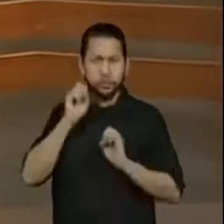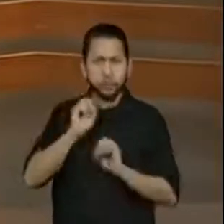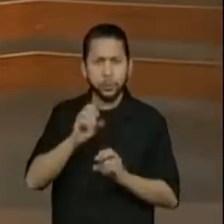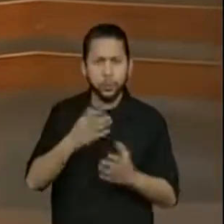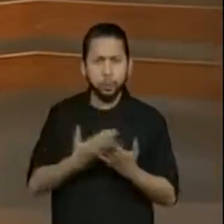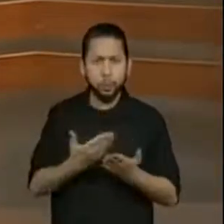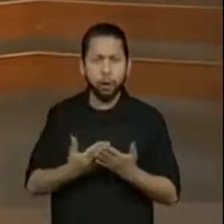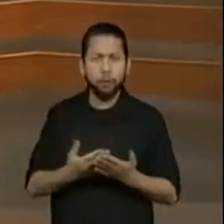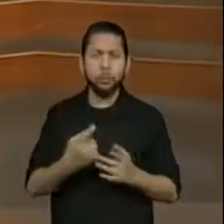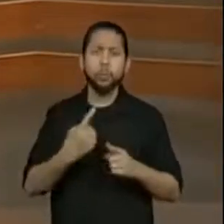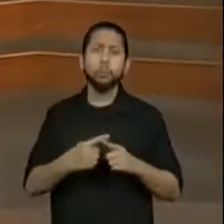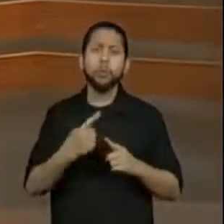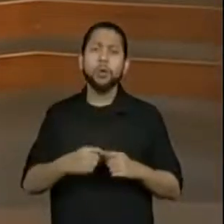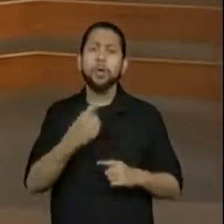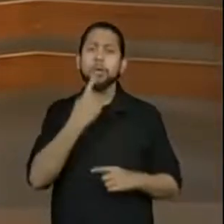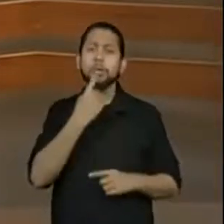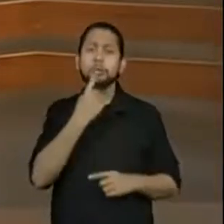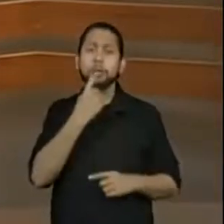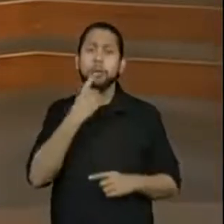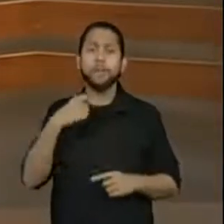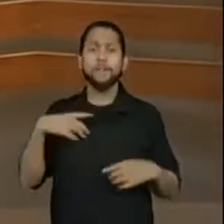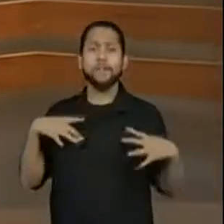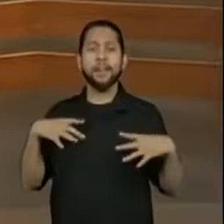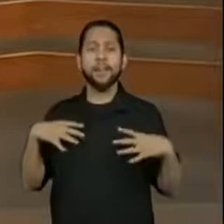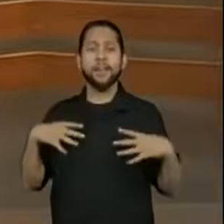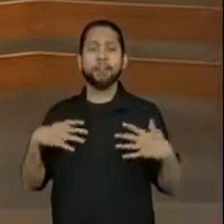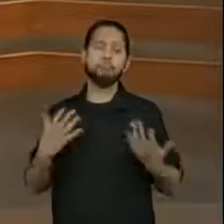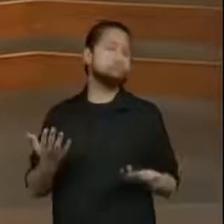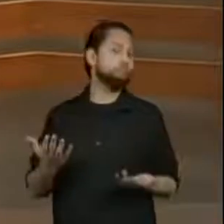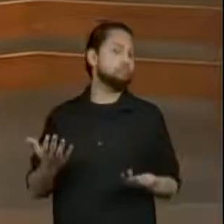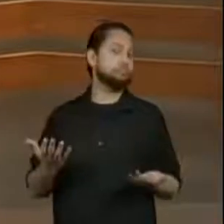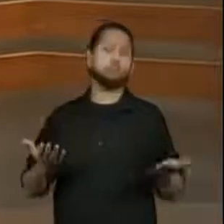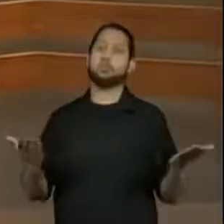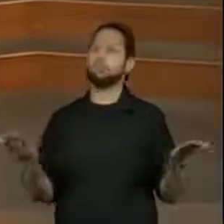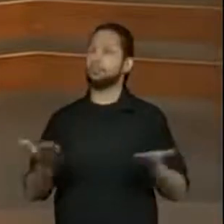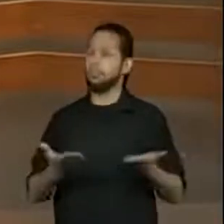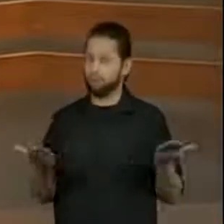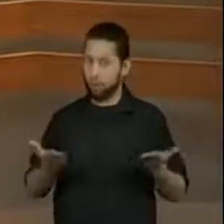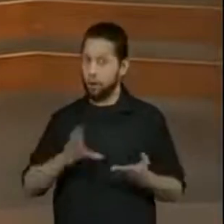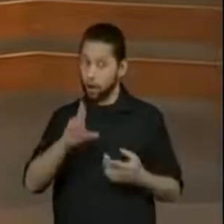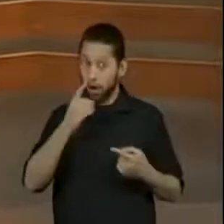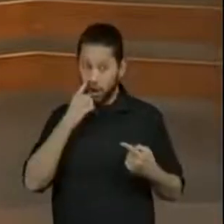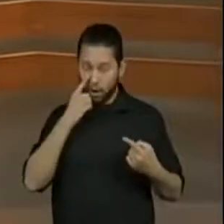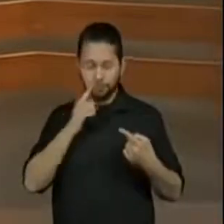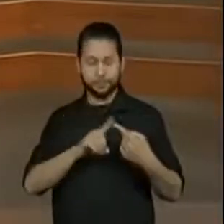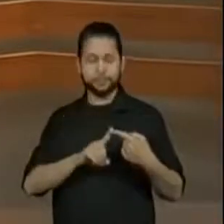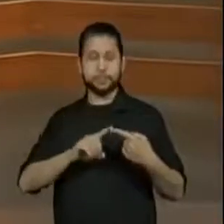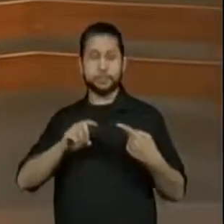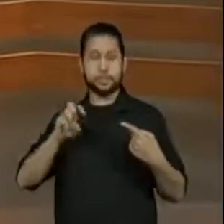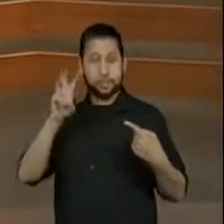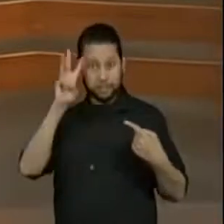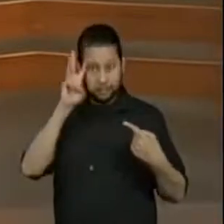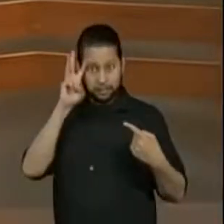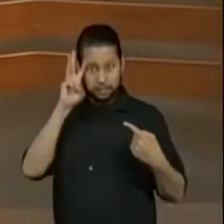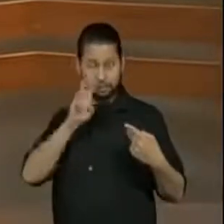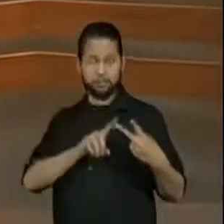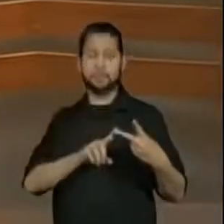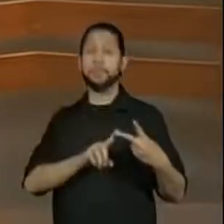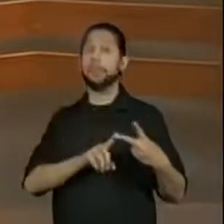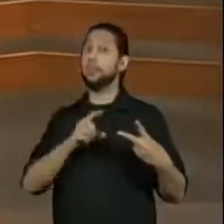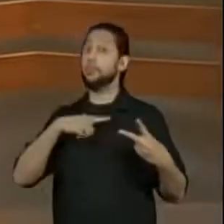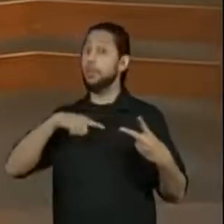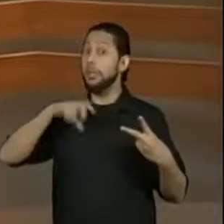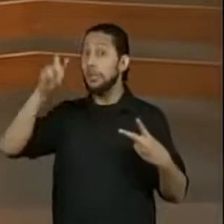não vai dar as 10 aulas da sequência? Vai sim, galera. Vamos lá, quinta-feira nós teremos 3 aulas e na sexta-feira